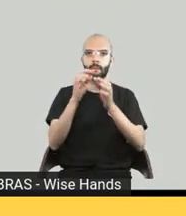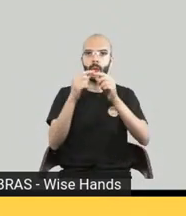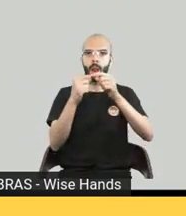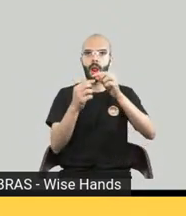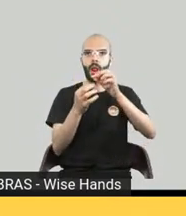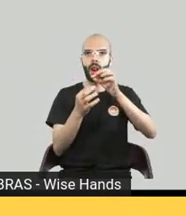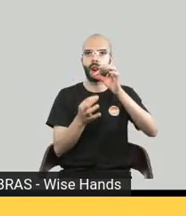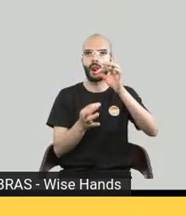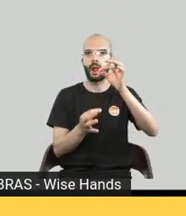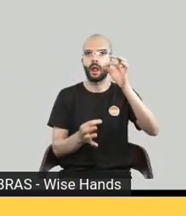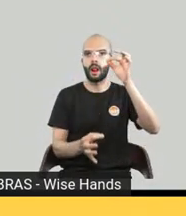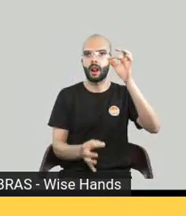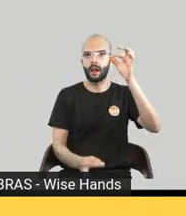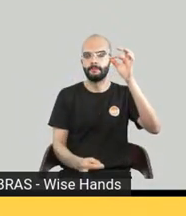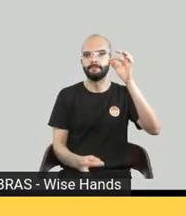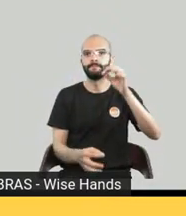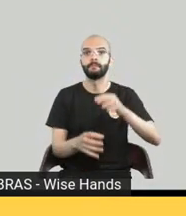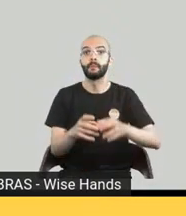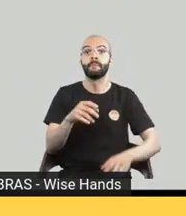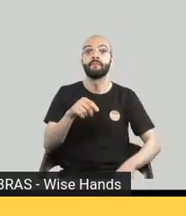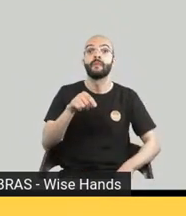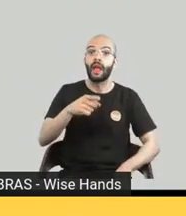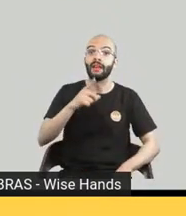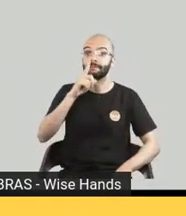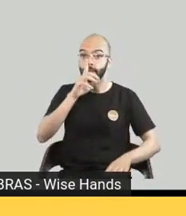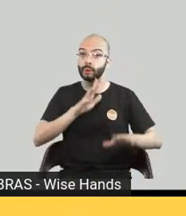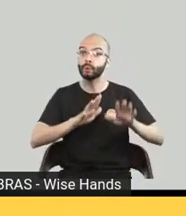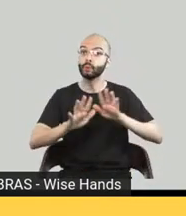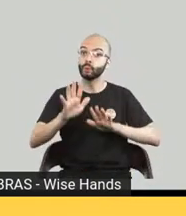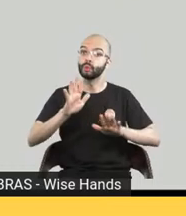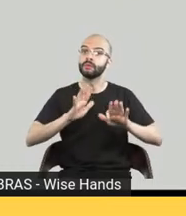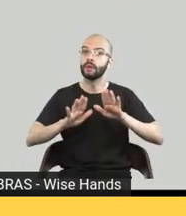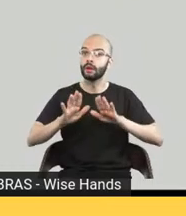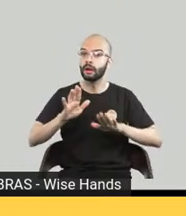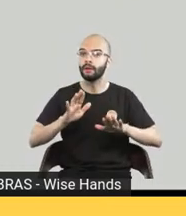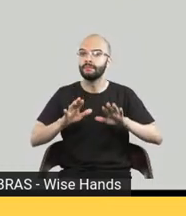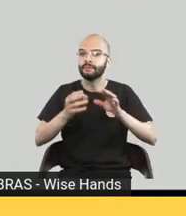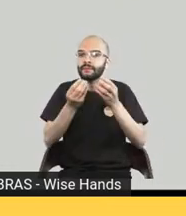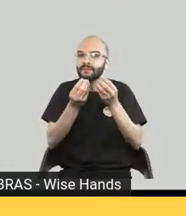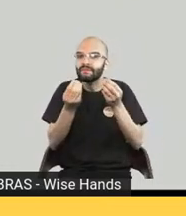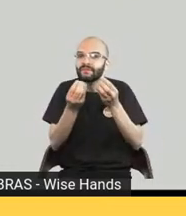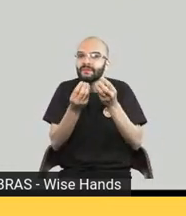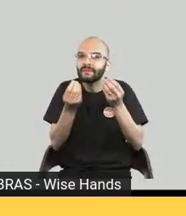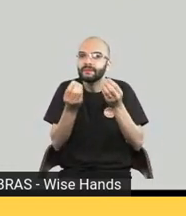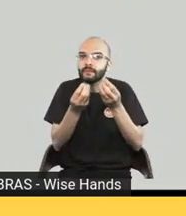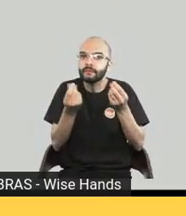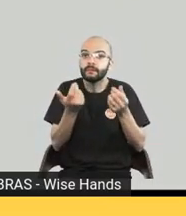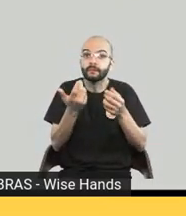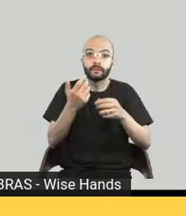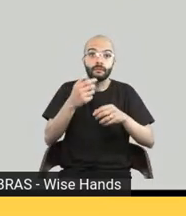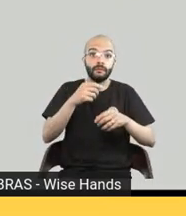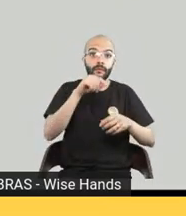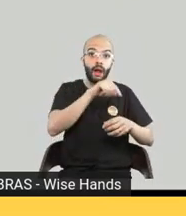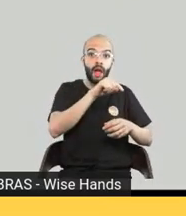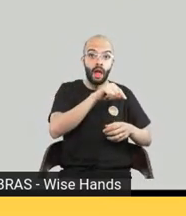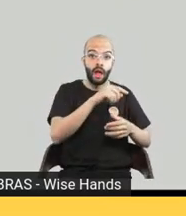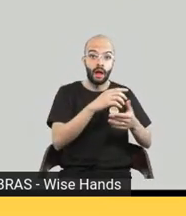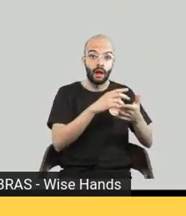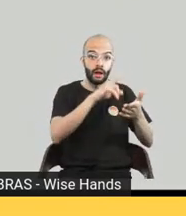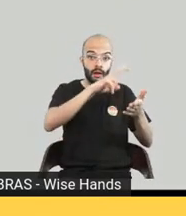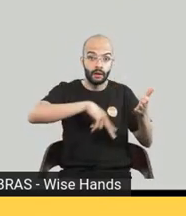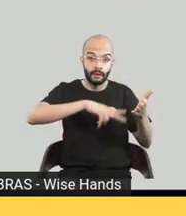diria moroso mas bem cuidadoso de ser feito porque precisa ser passada a mensagem assim como está no livro né então